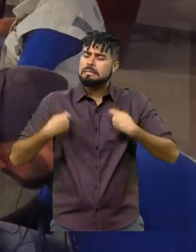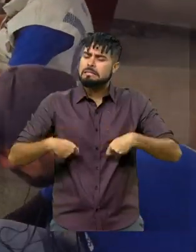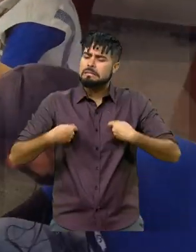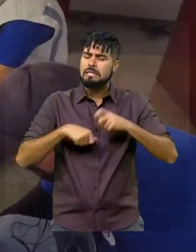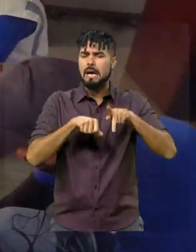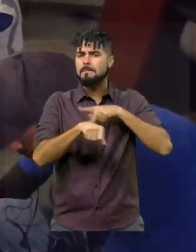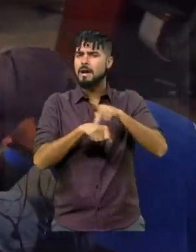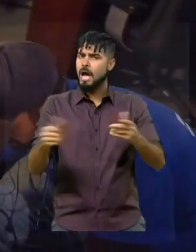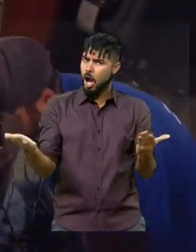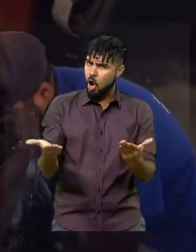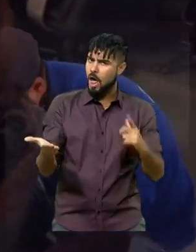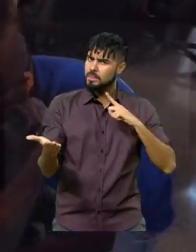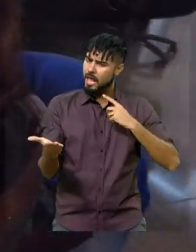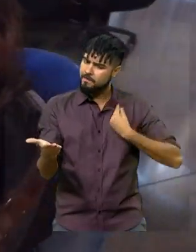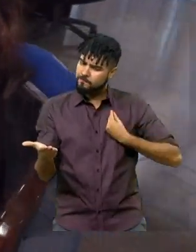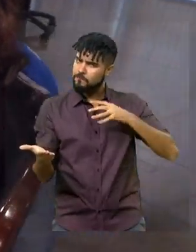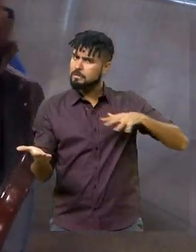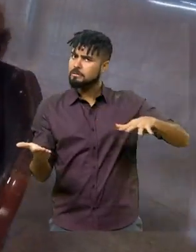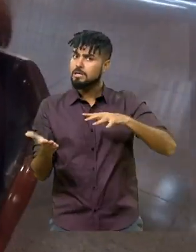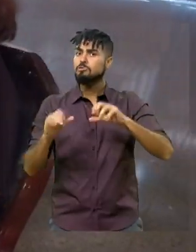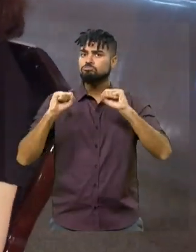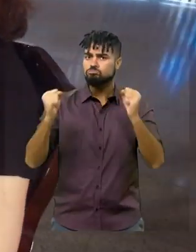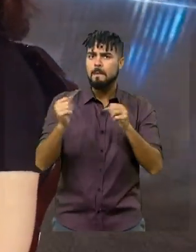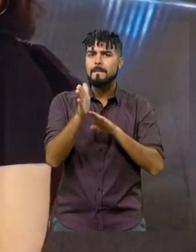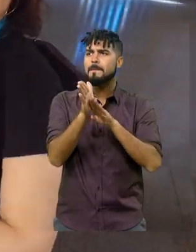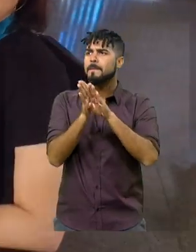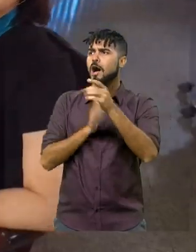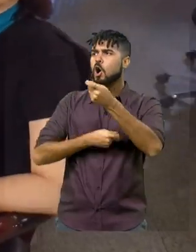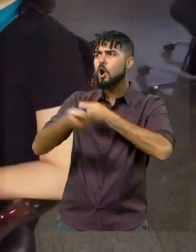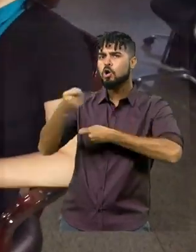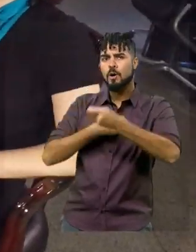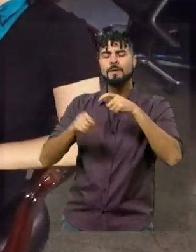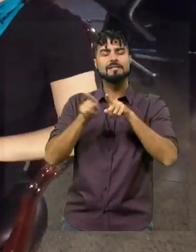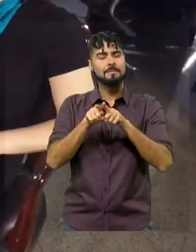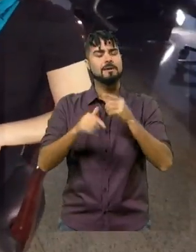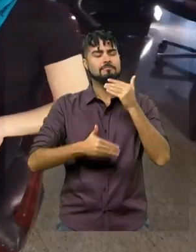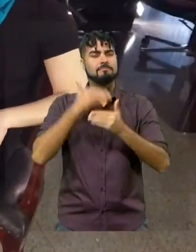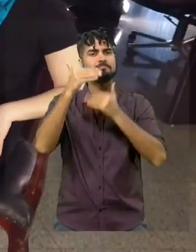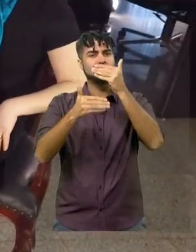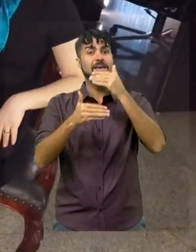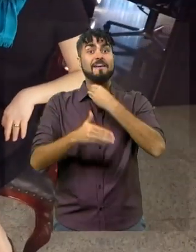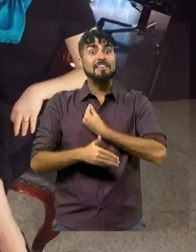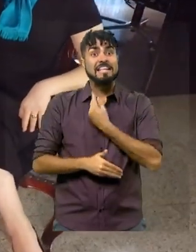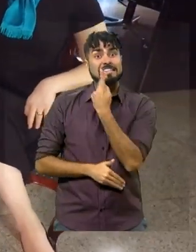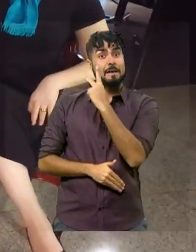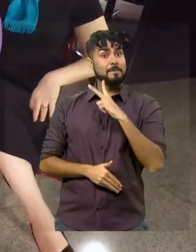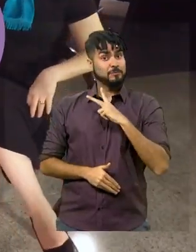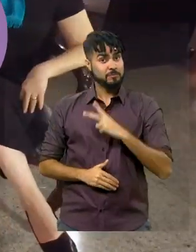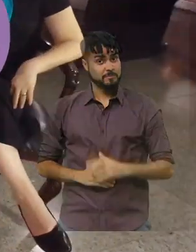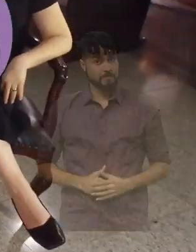que o país enfrenta para a retomada do crescimento econômico e também sobre a vida pessoal.